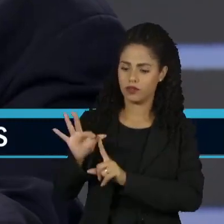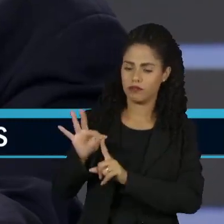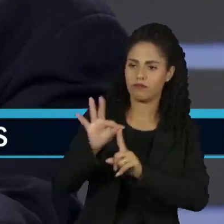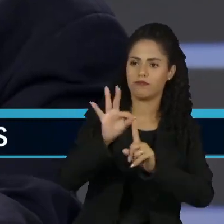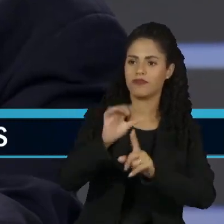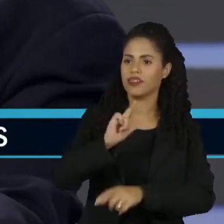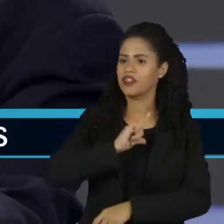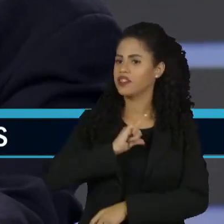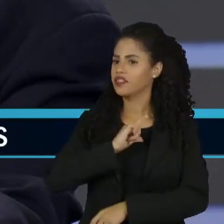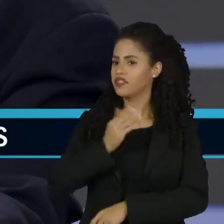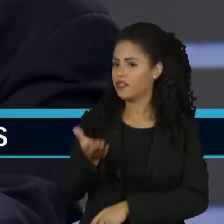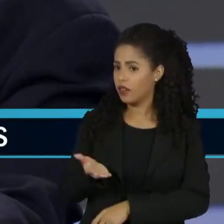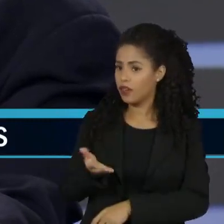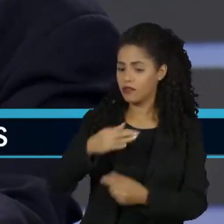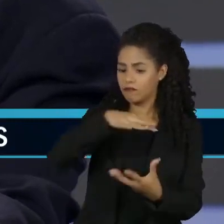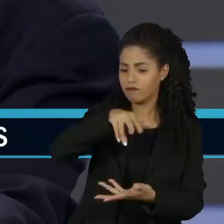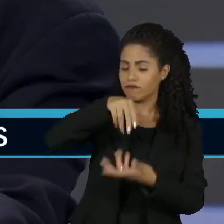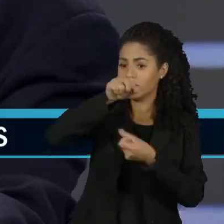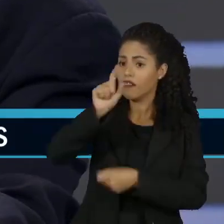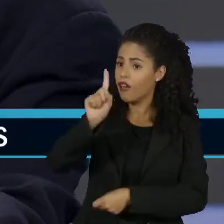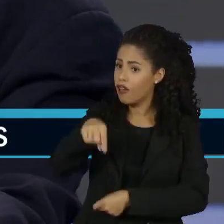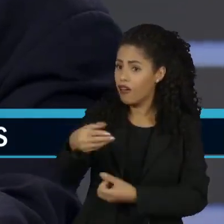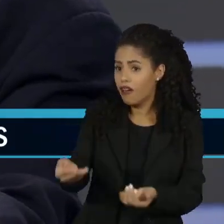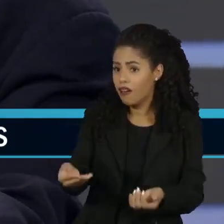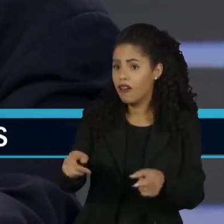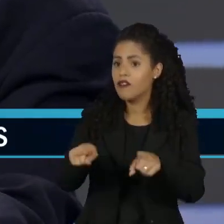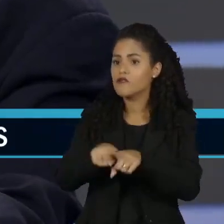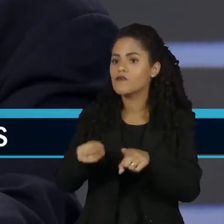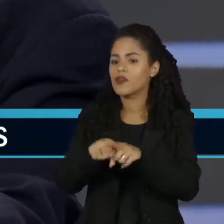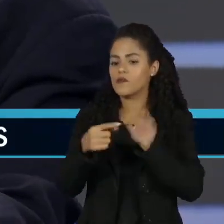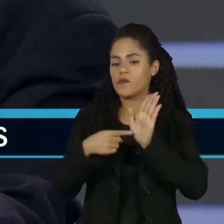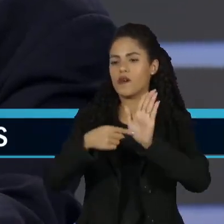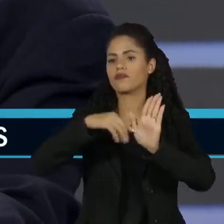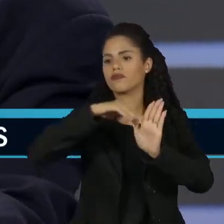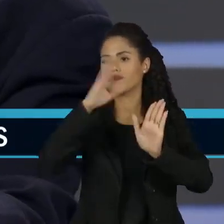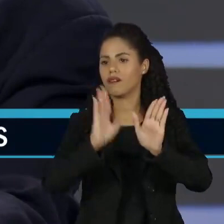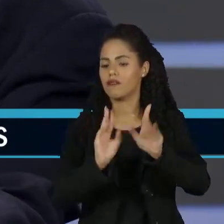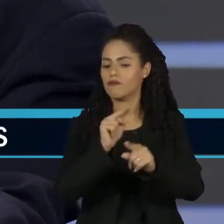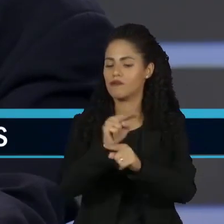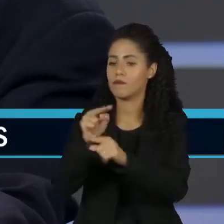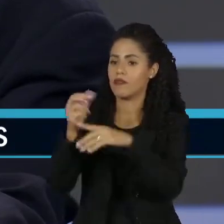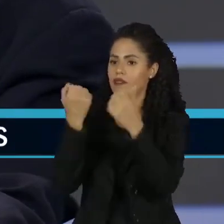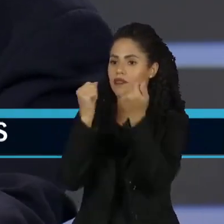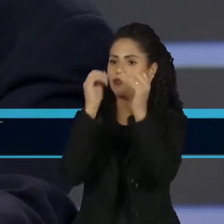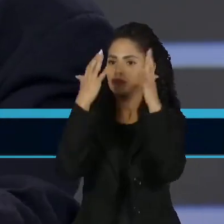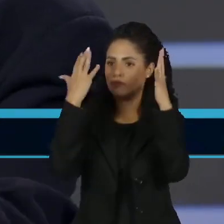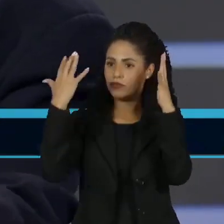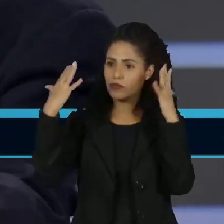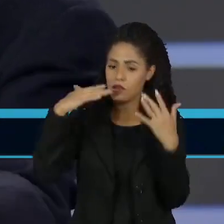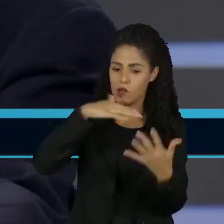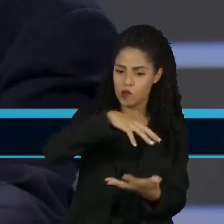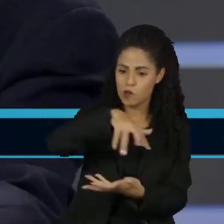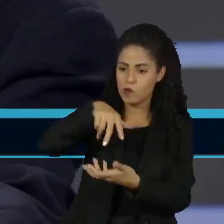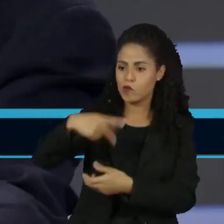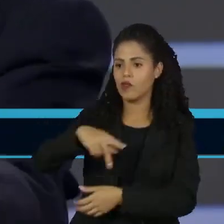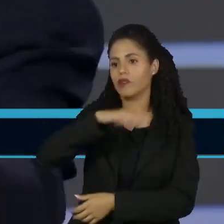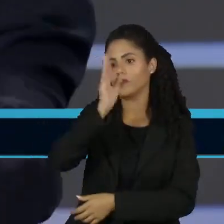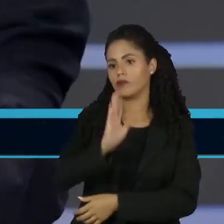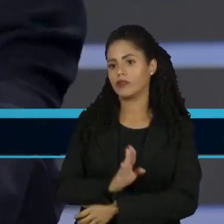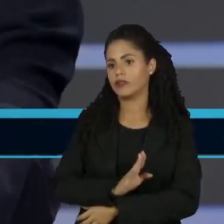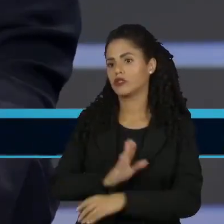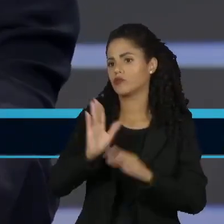levou para a cópia uma proposta importante de preservação das florestas tropicais do mundo, não apenas a